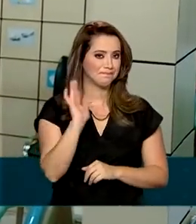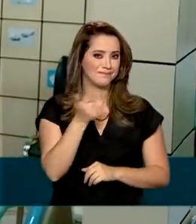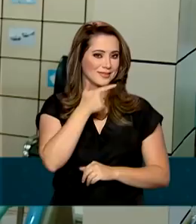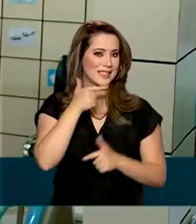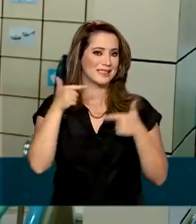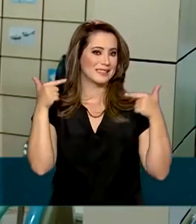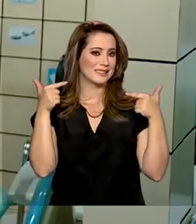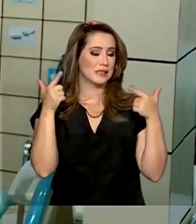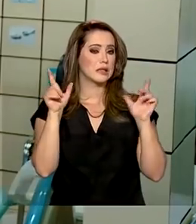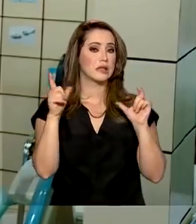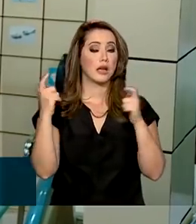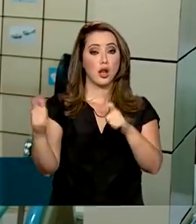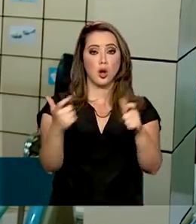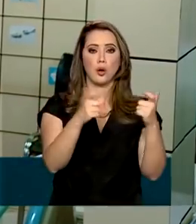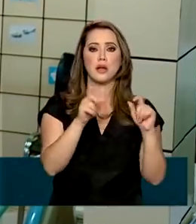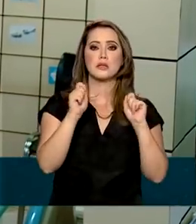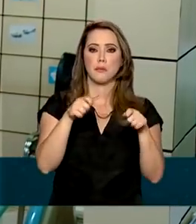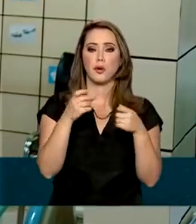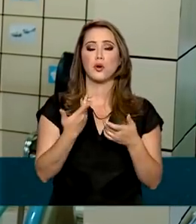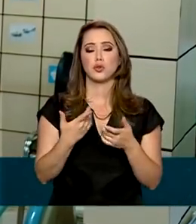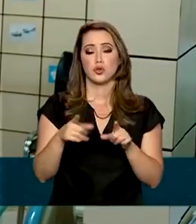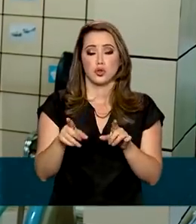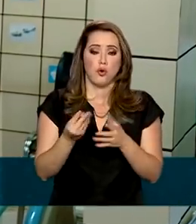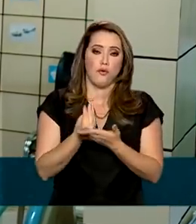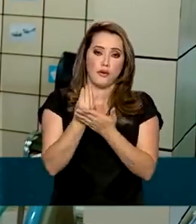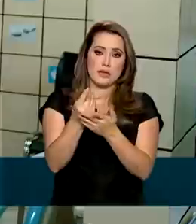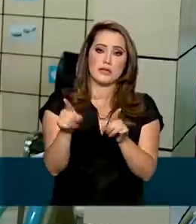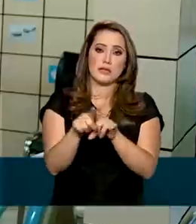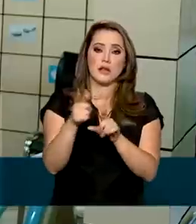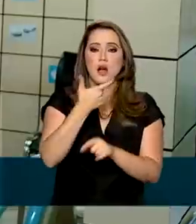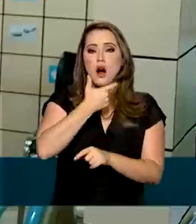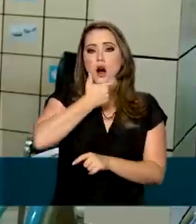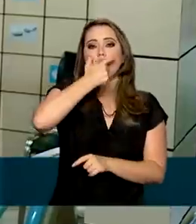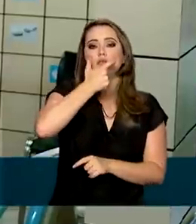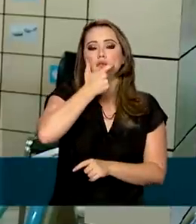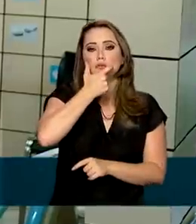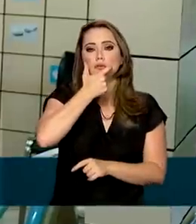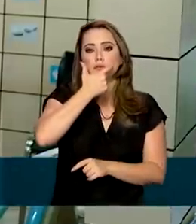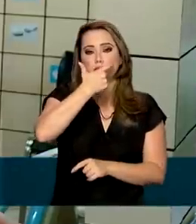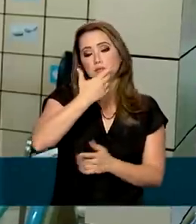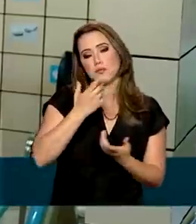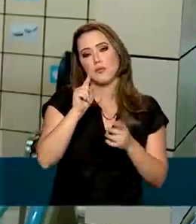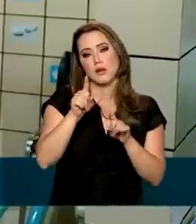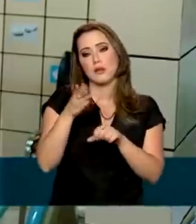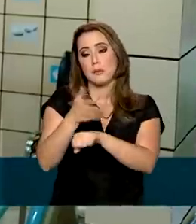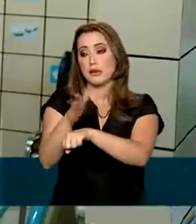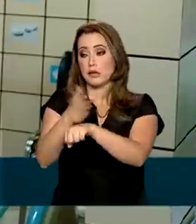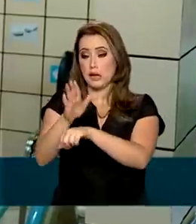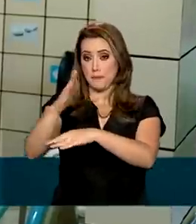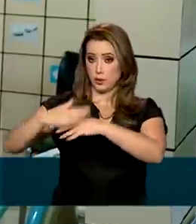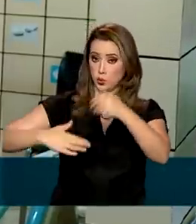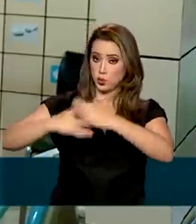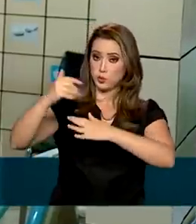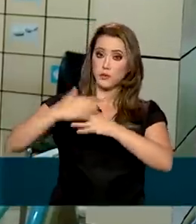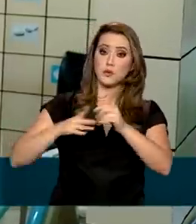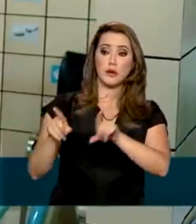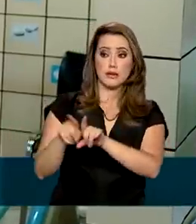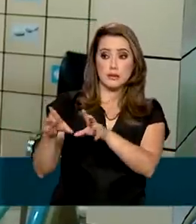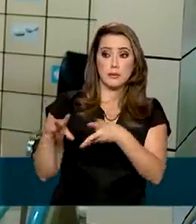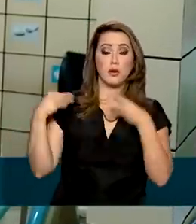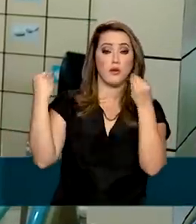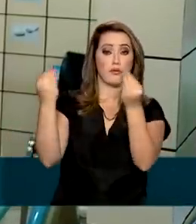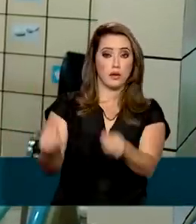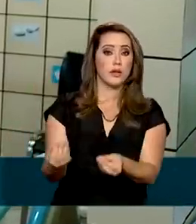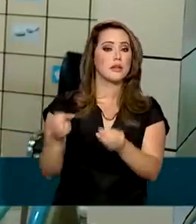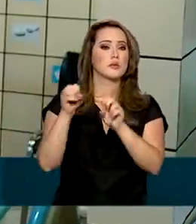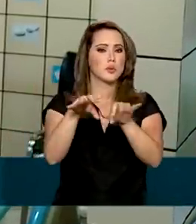para a confecção de próteses dentárias. O programa também oferece ações para a qualificação dos profissionais e para a educação em